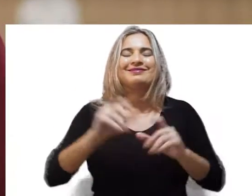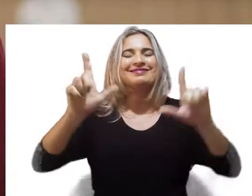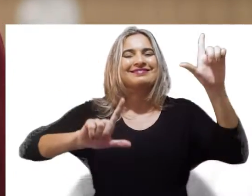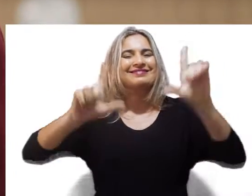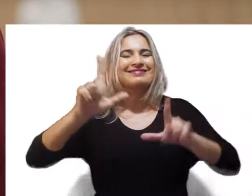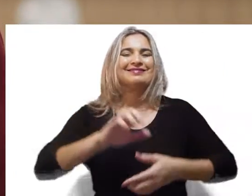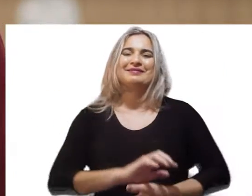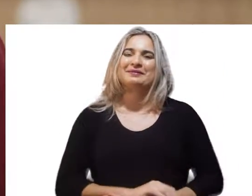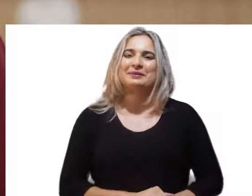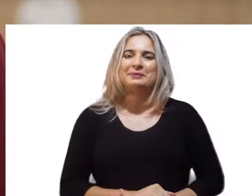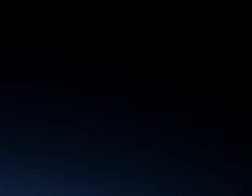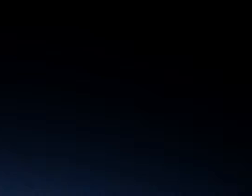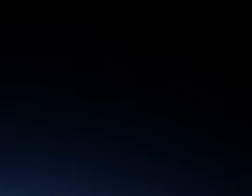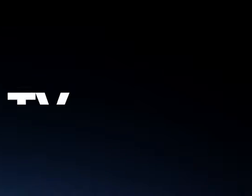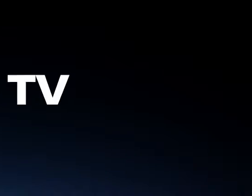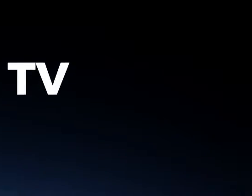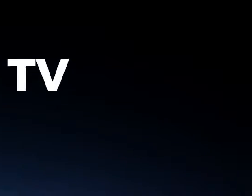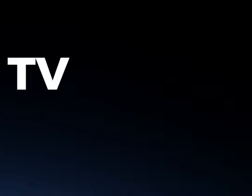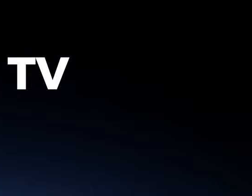Eleitoral na TV está no ar.